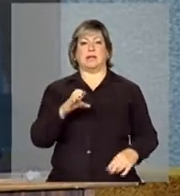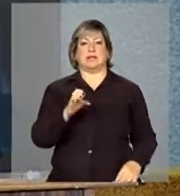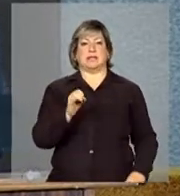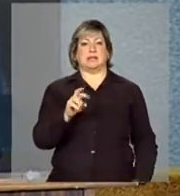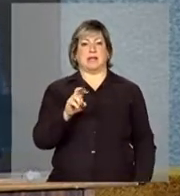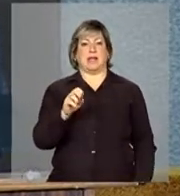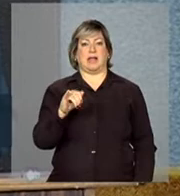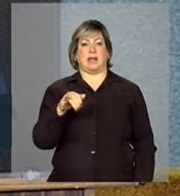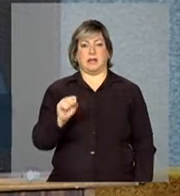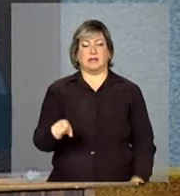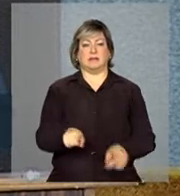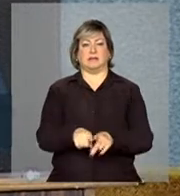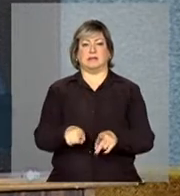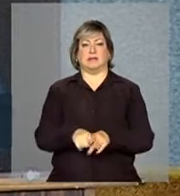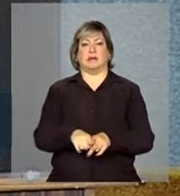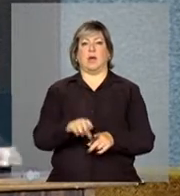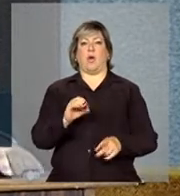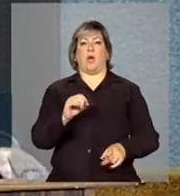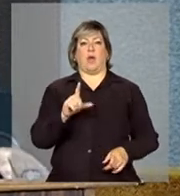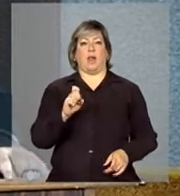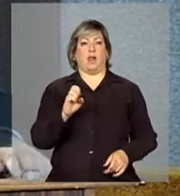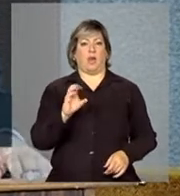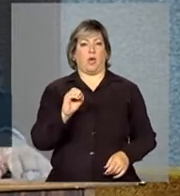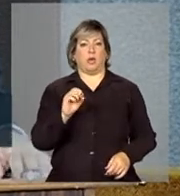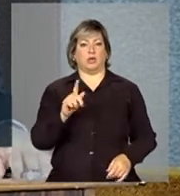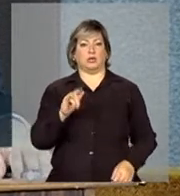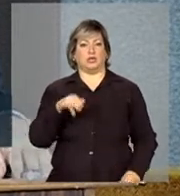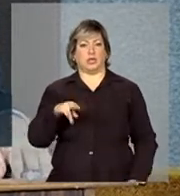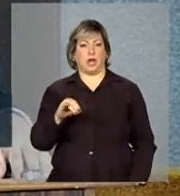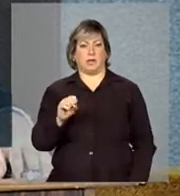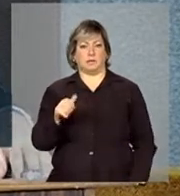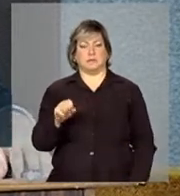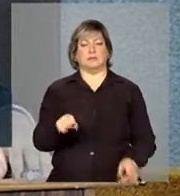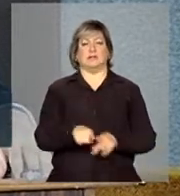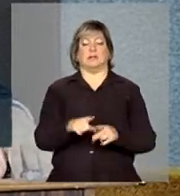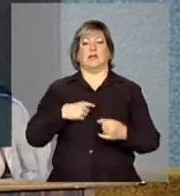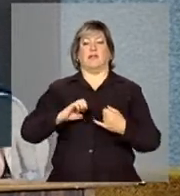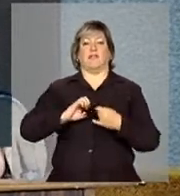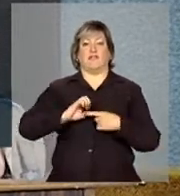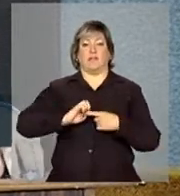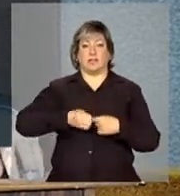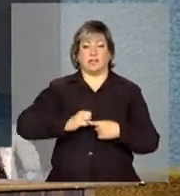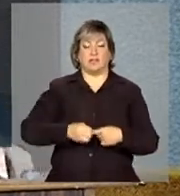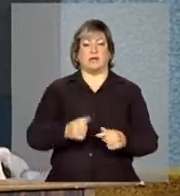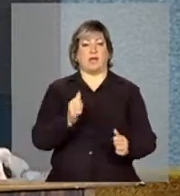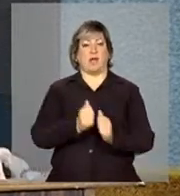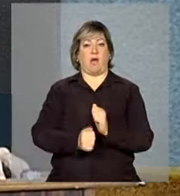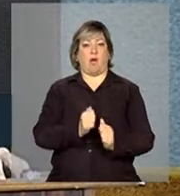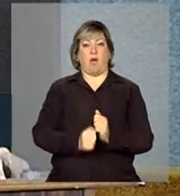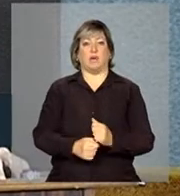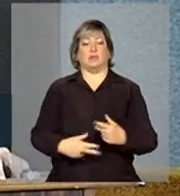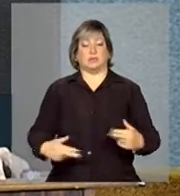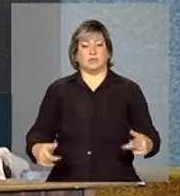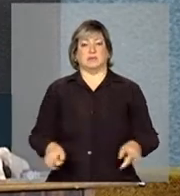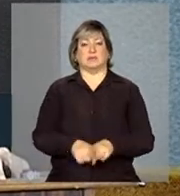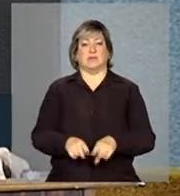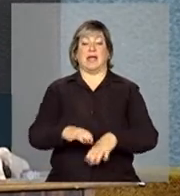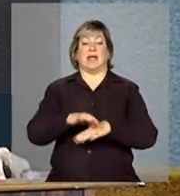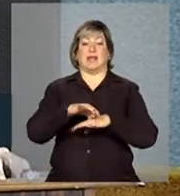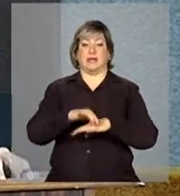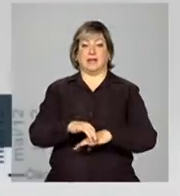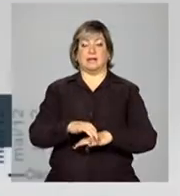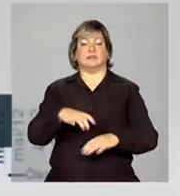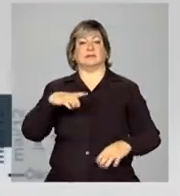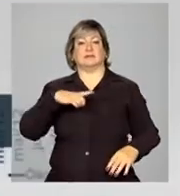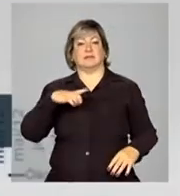leguminose e oleaginosos, nós temos aí aumento de 28%. Aí temos, basicamente, feijão e arroz. As carnes têm tido